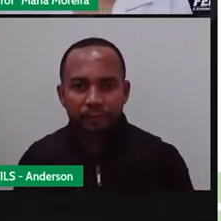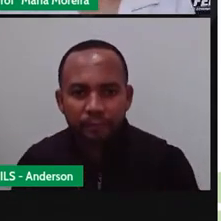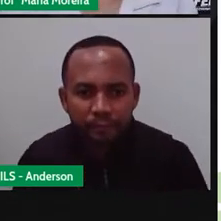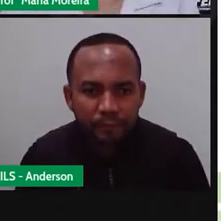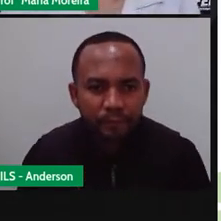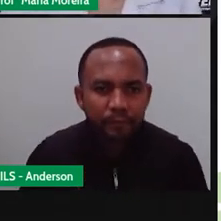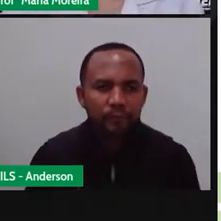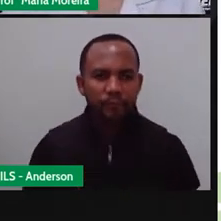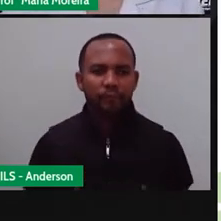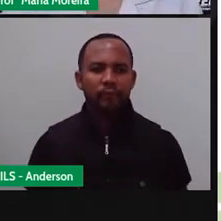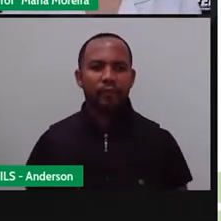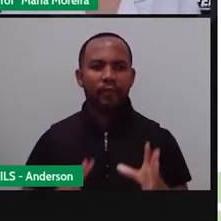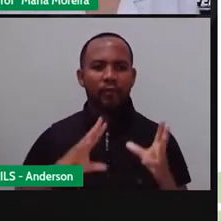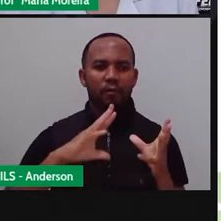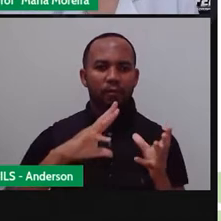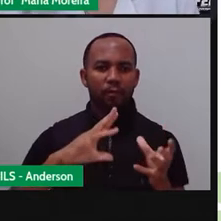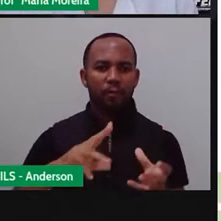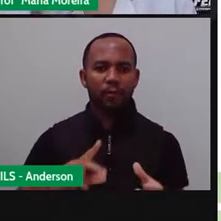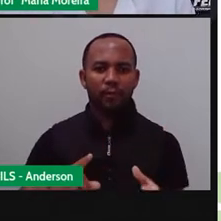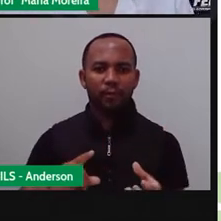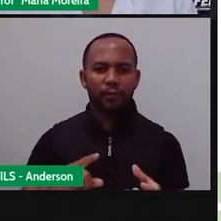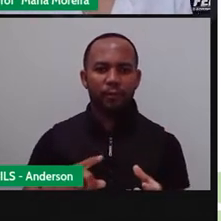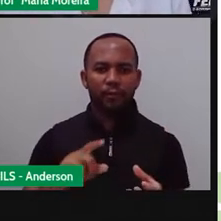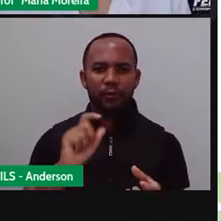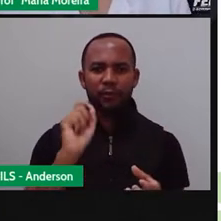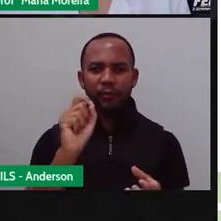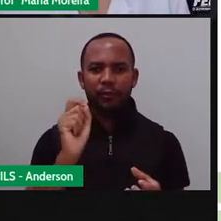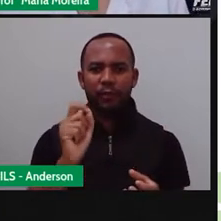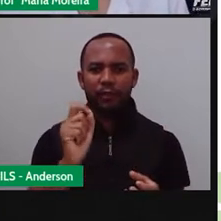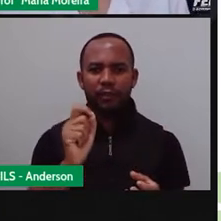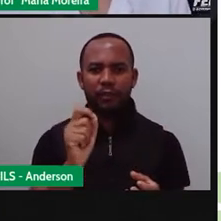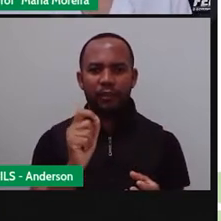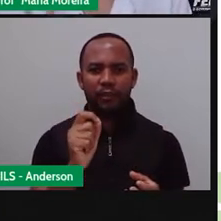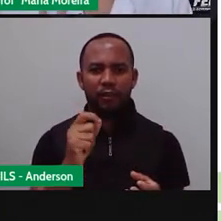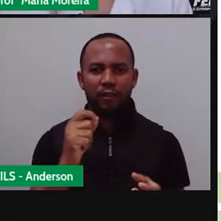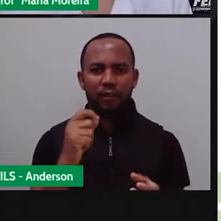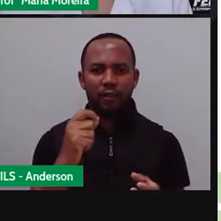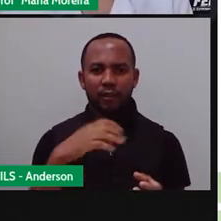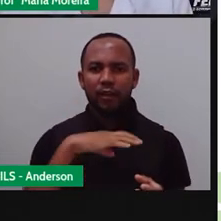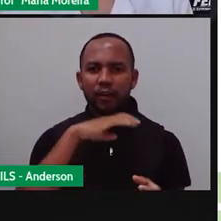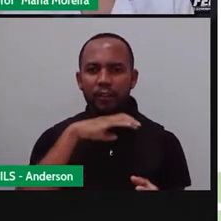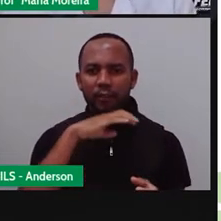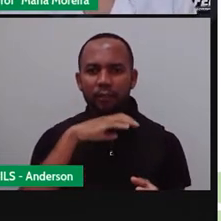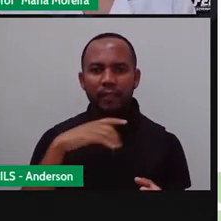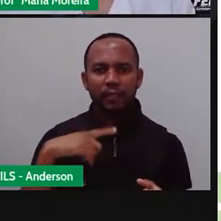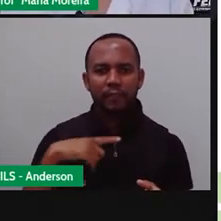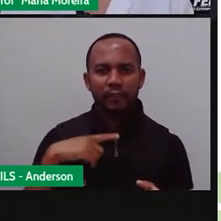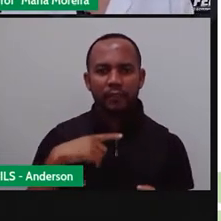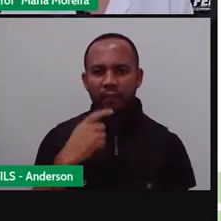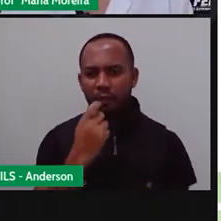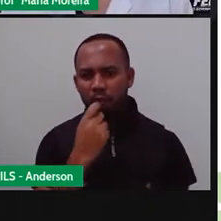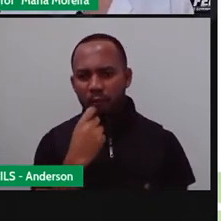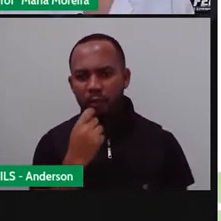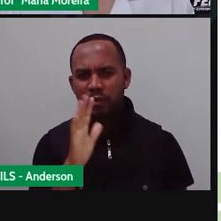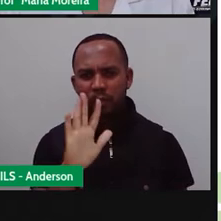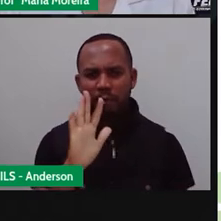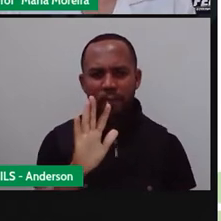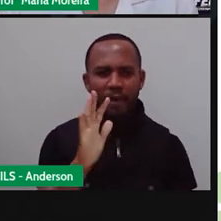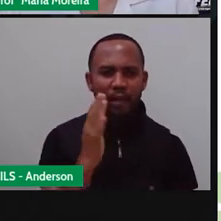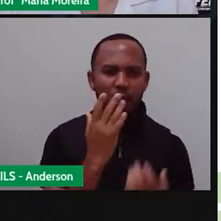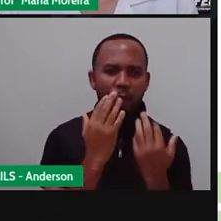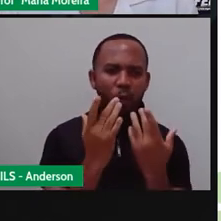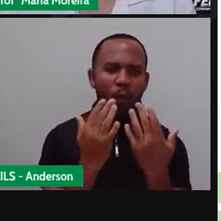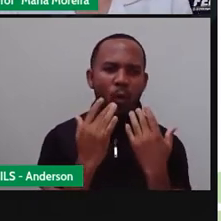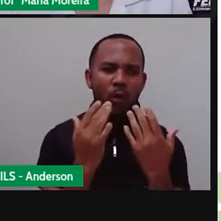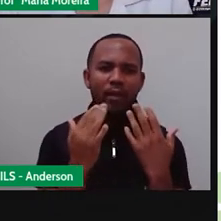vertebrados. Mas o Pró tem alguma coisa de diferente aí nesses animais agora? Tá tudo tão colorido, umas